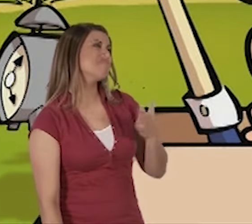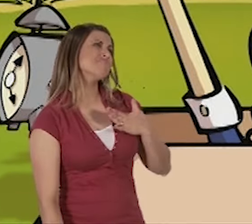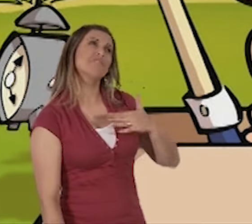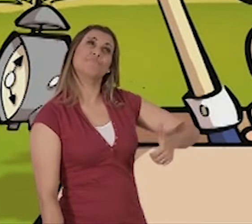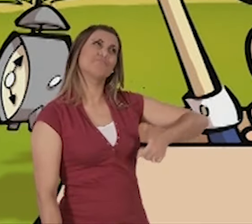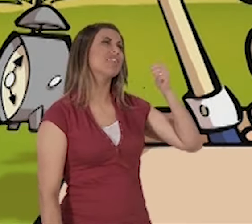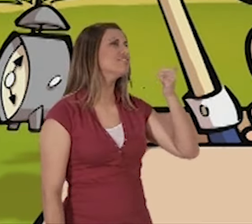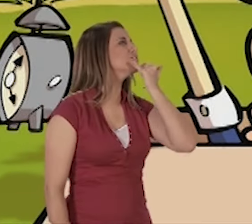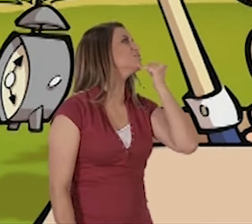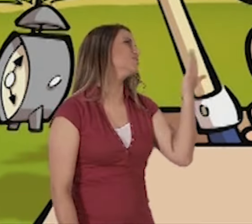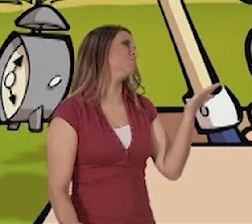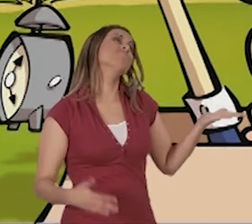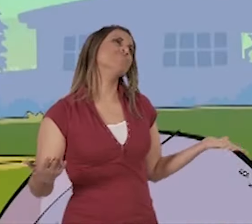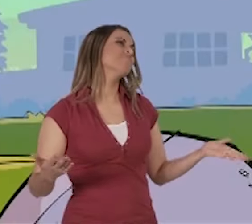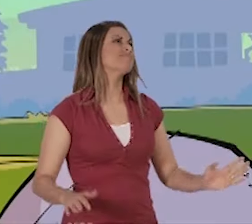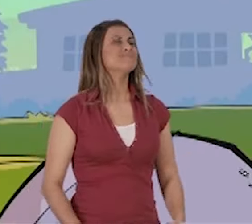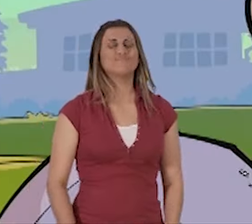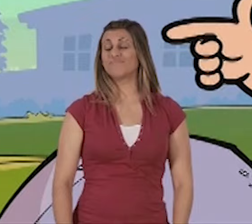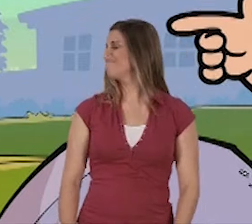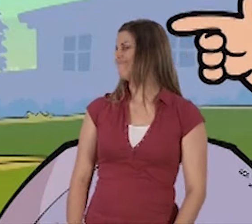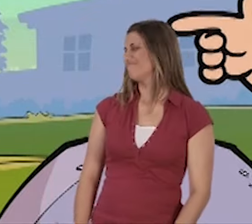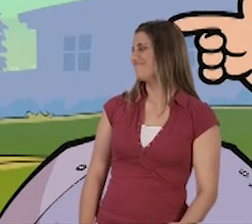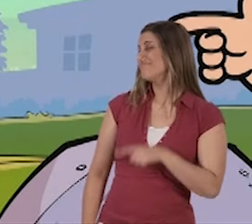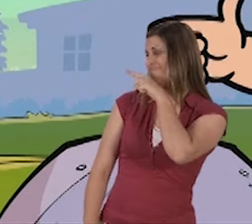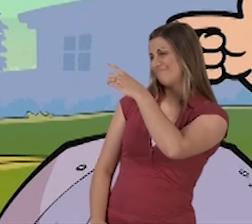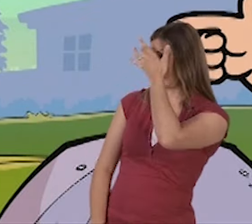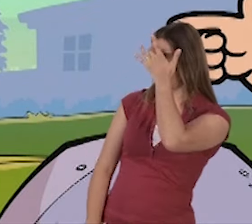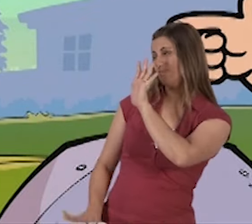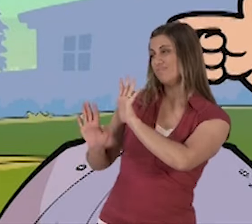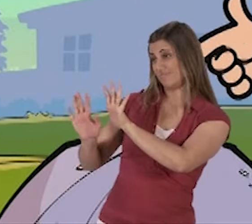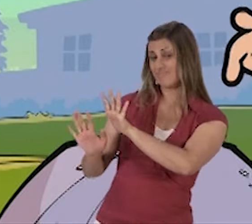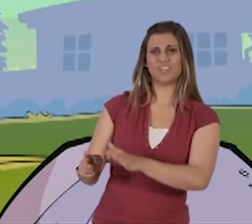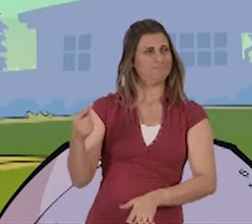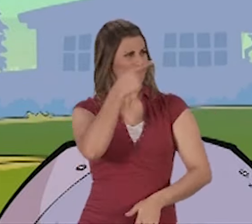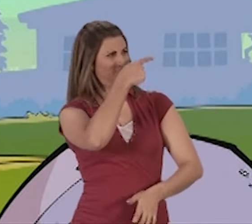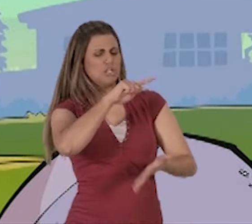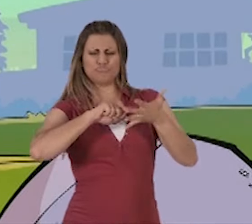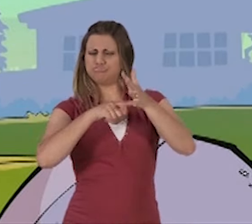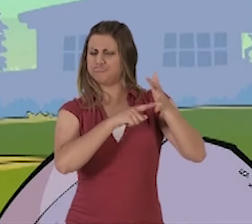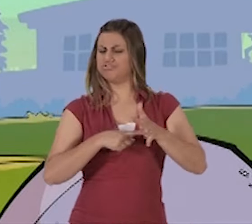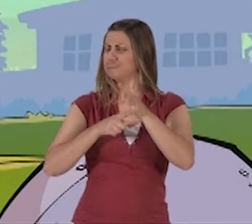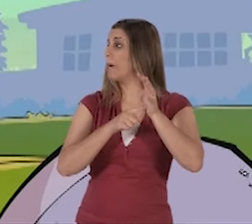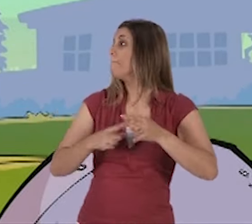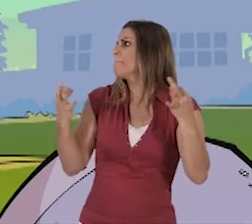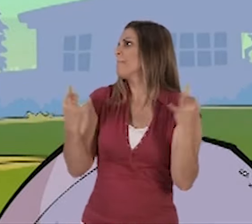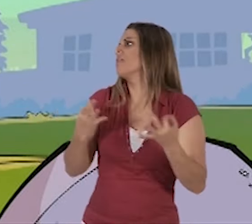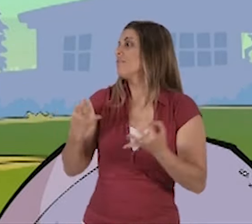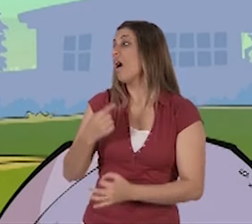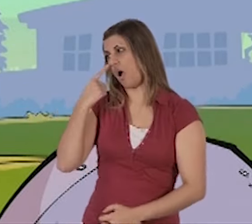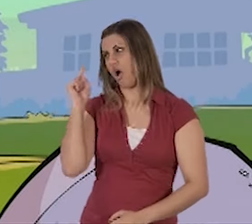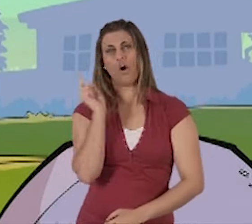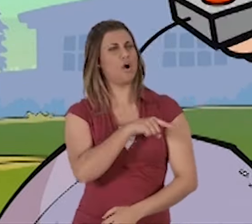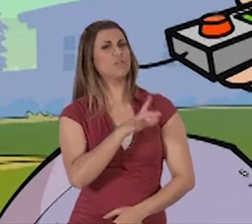quanto a sua! No mundo da imaginação! Aí, é que você se engana, meu caro! Essa belezinha aqui funciona com um